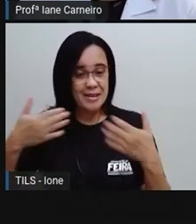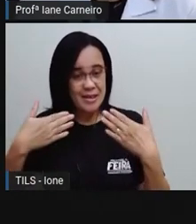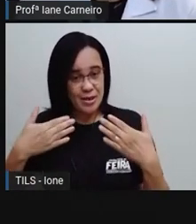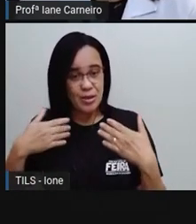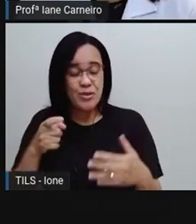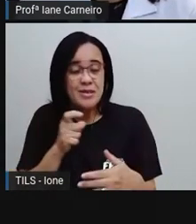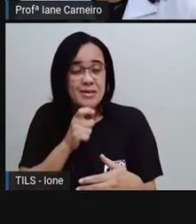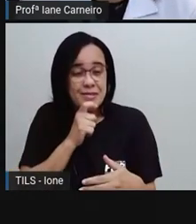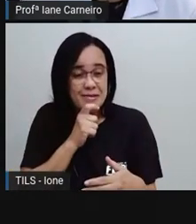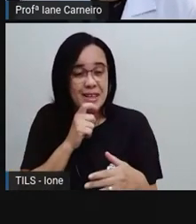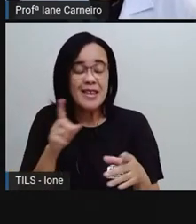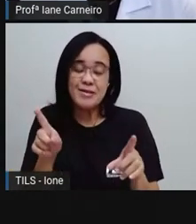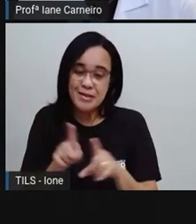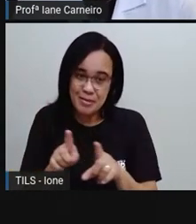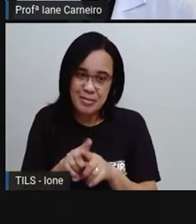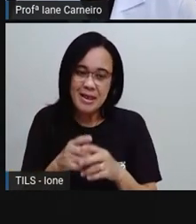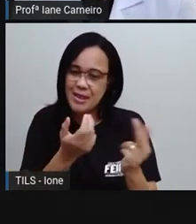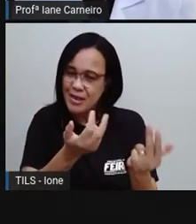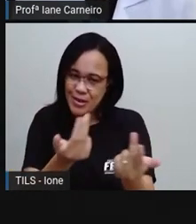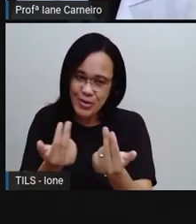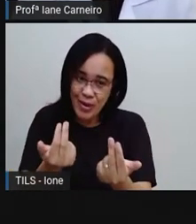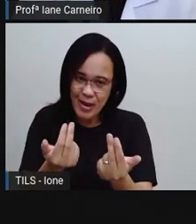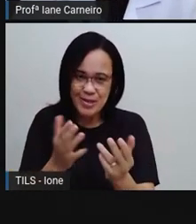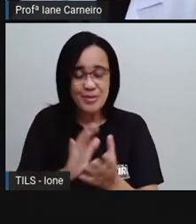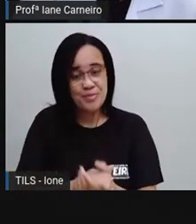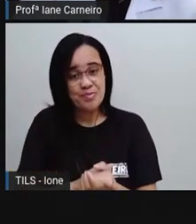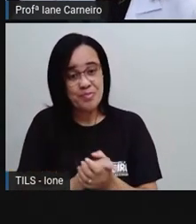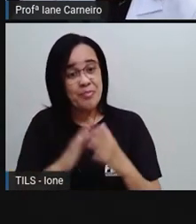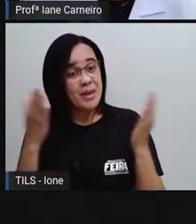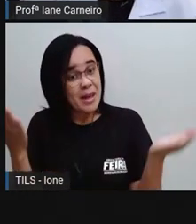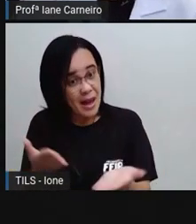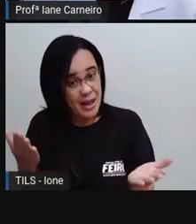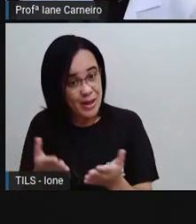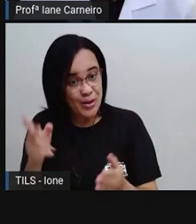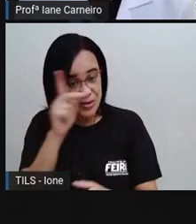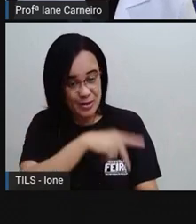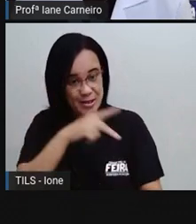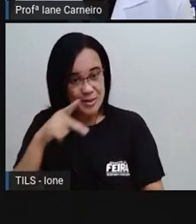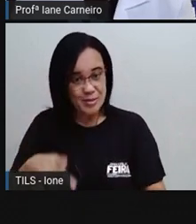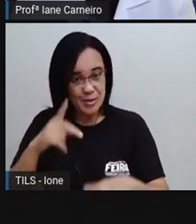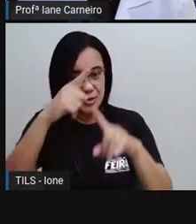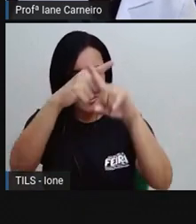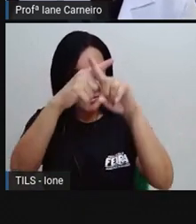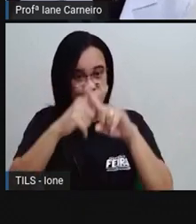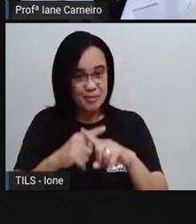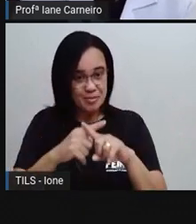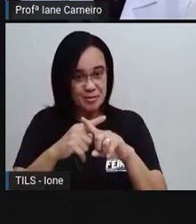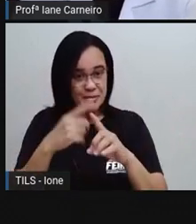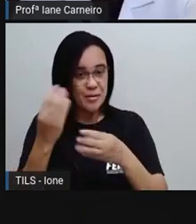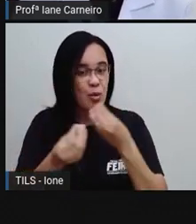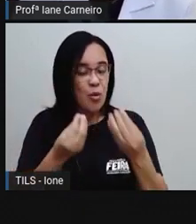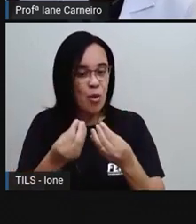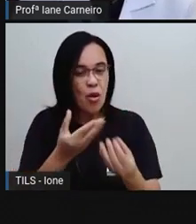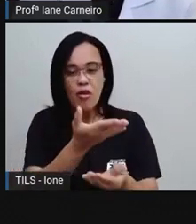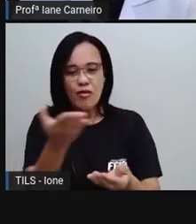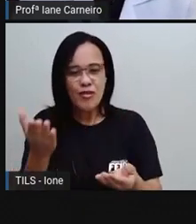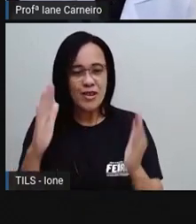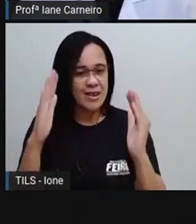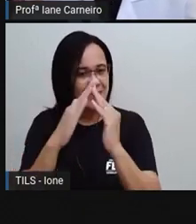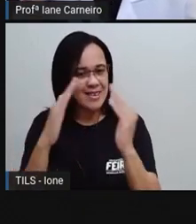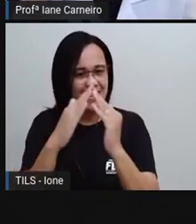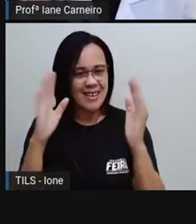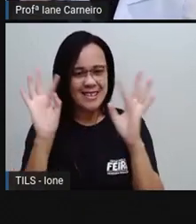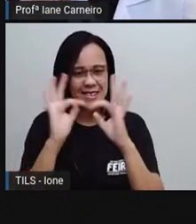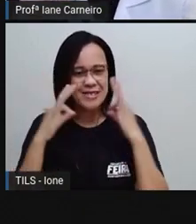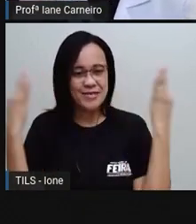E aí a PRO, né, quer propor a vocês um desafio, tá certo? Pra vocês fazerem aí com os familiares de vocês. A